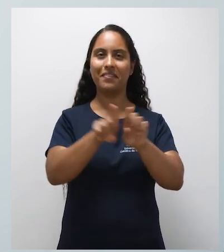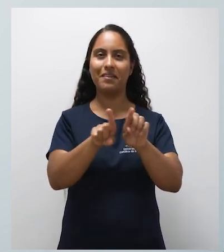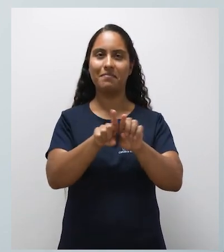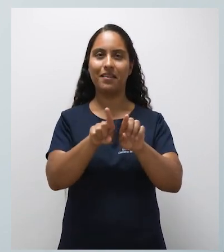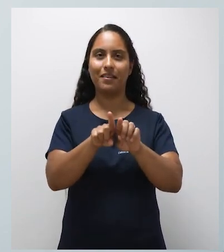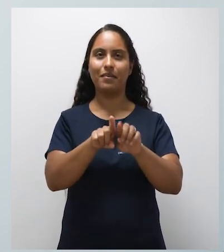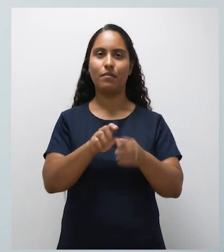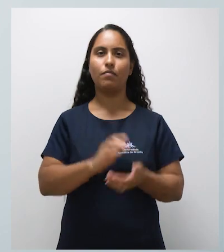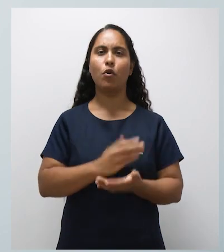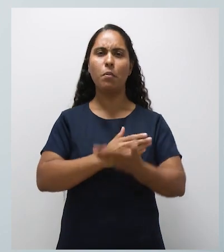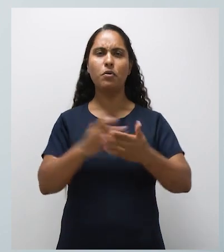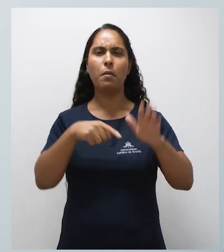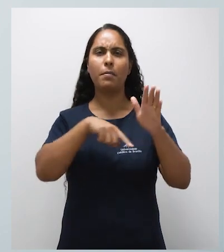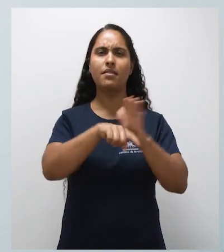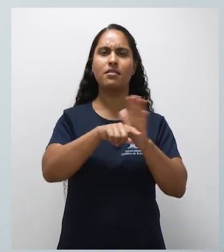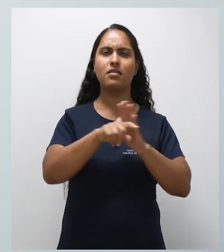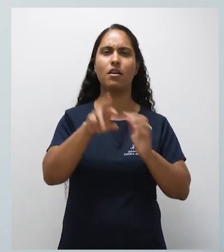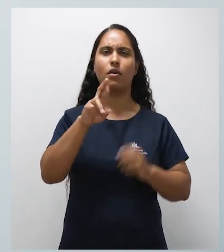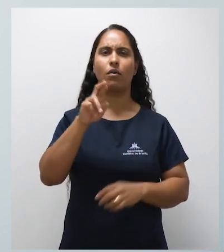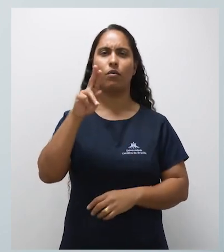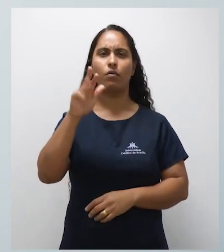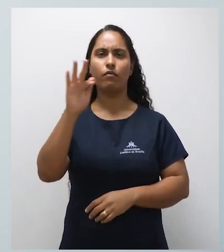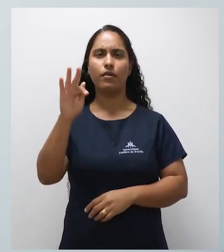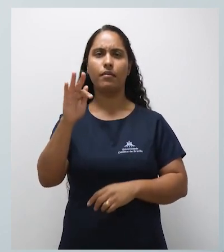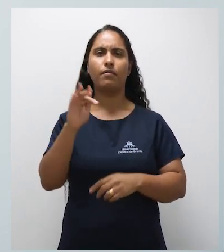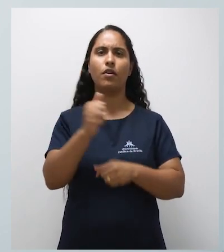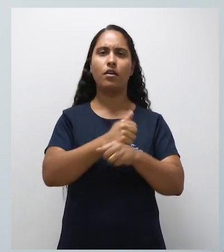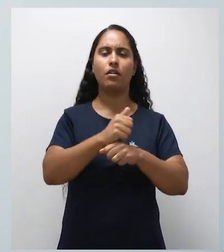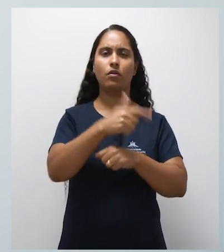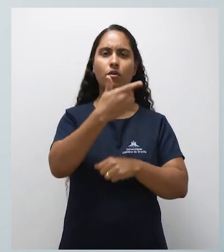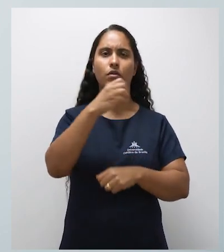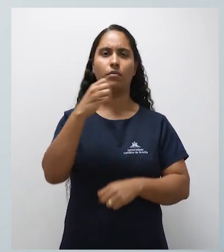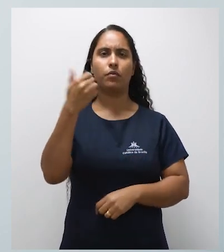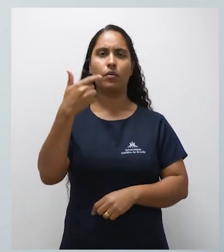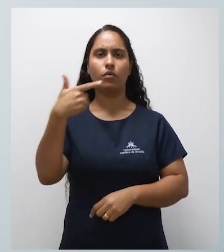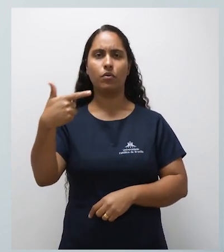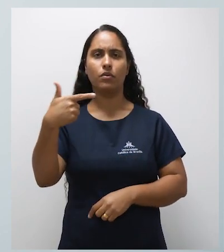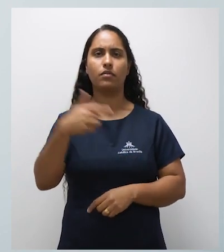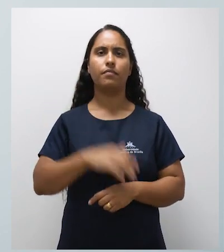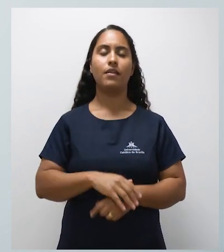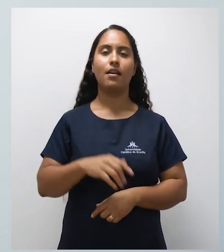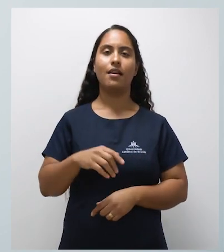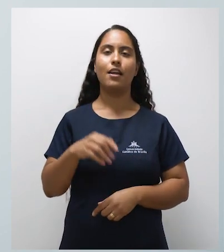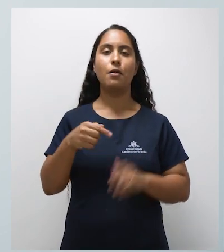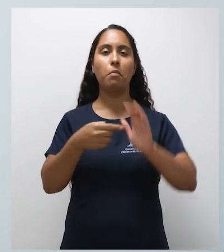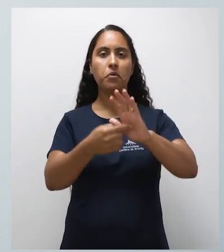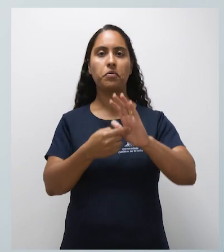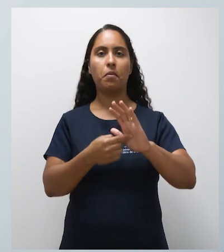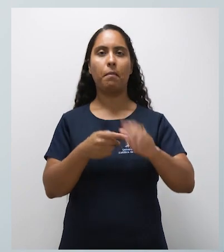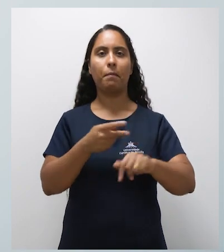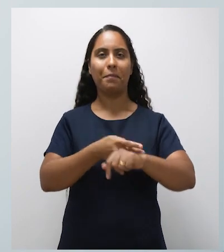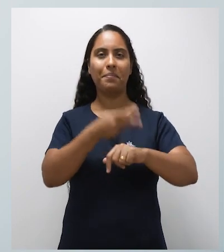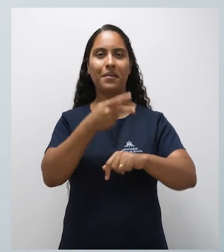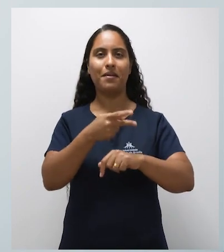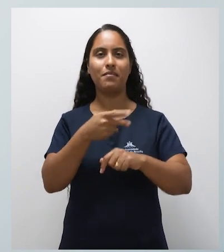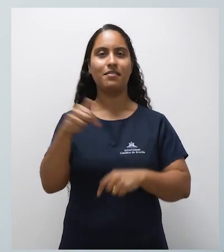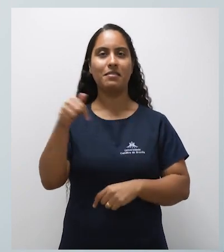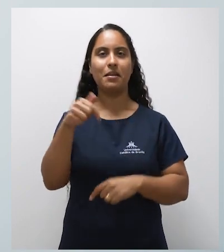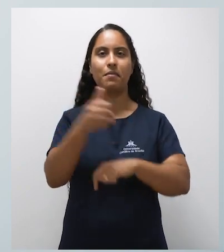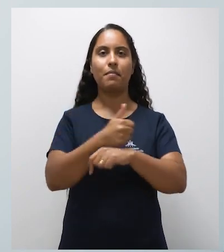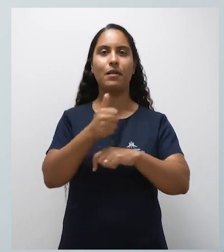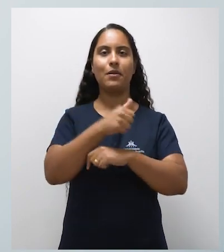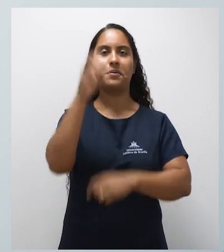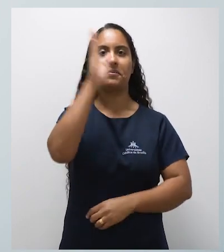mais uma vez apontou a nossa universidade entre as melhores do Brasil, tendo sido eleita